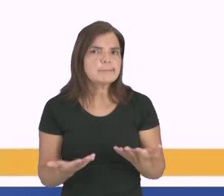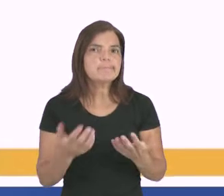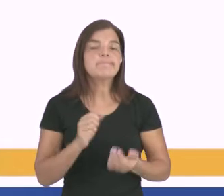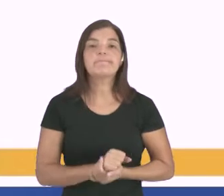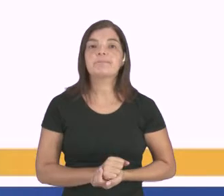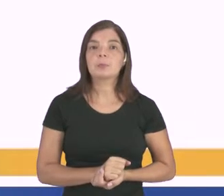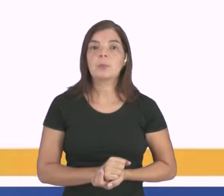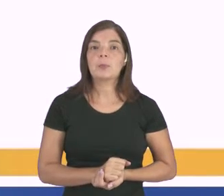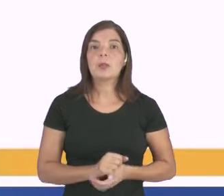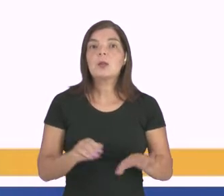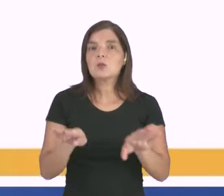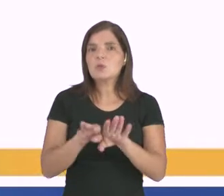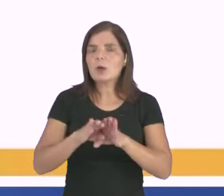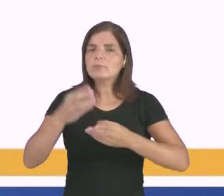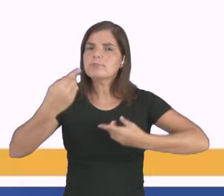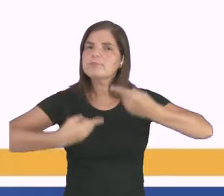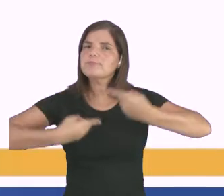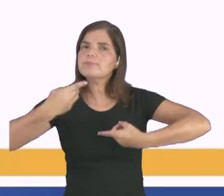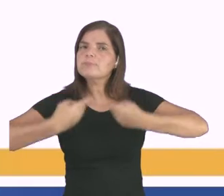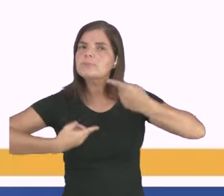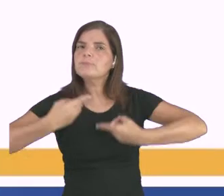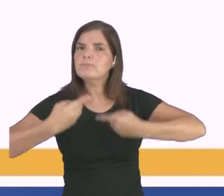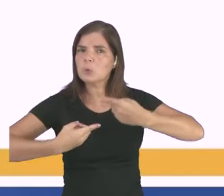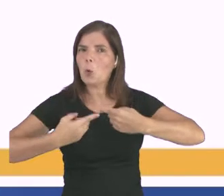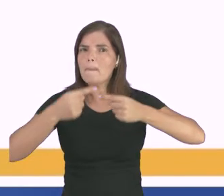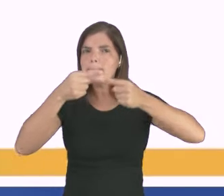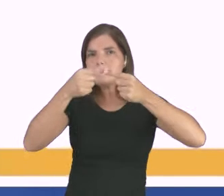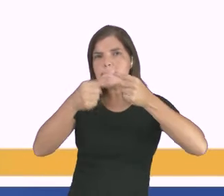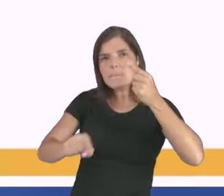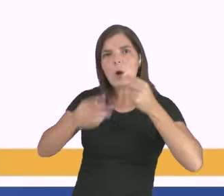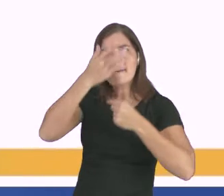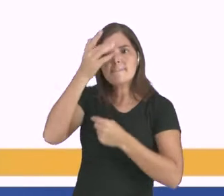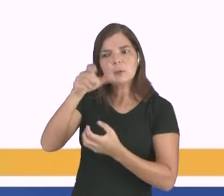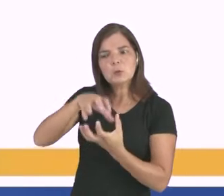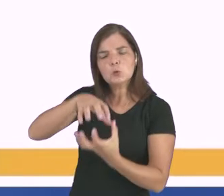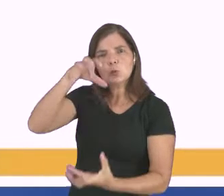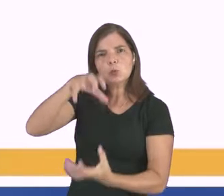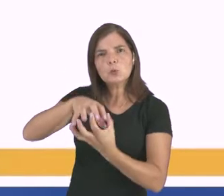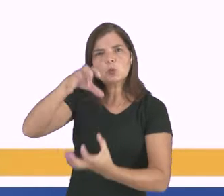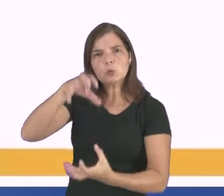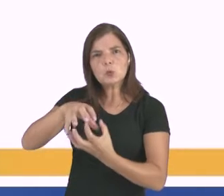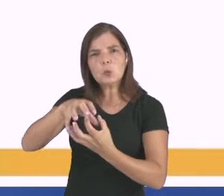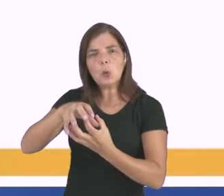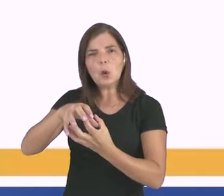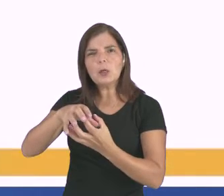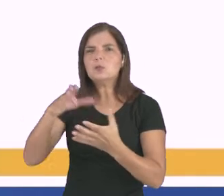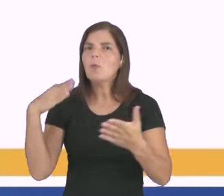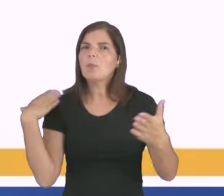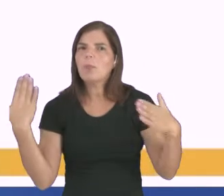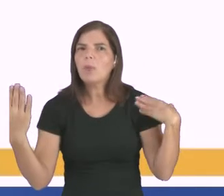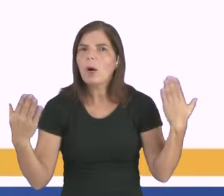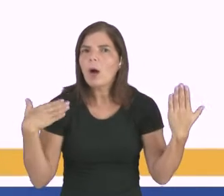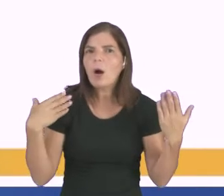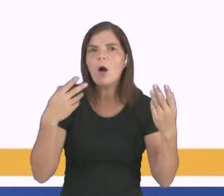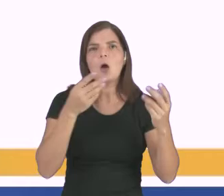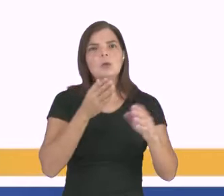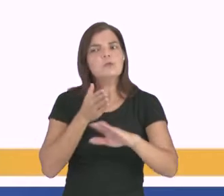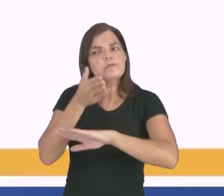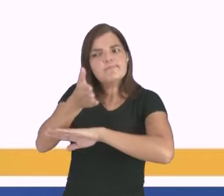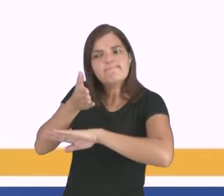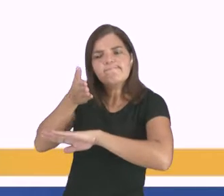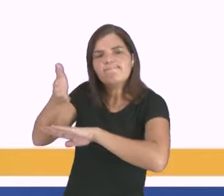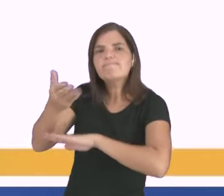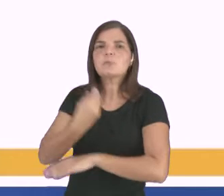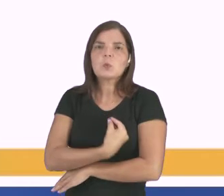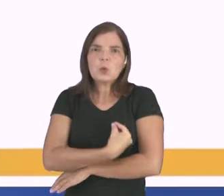Na privação de liberdade, ou seja, proibiu a pessoa idosa de sair, de visitar, de ter